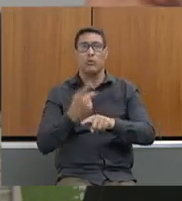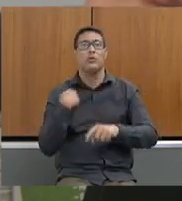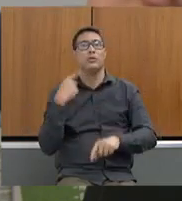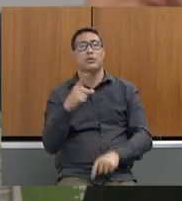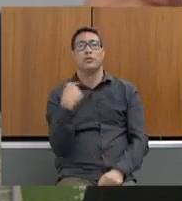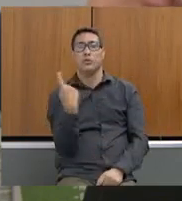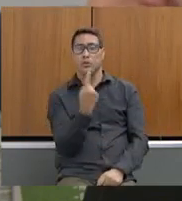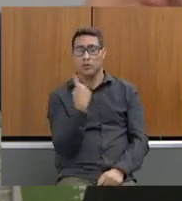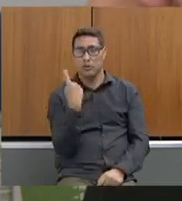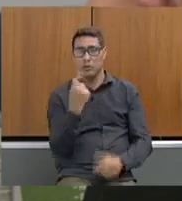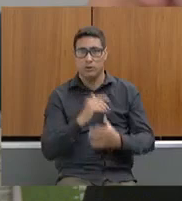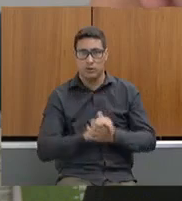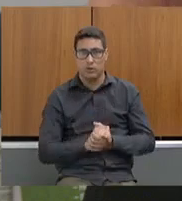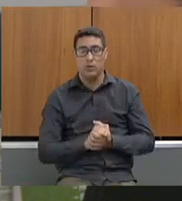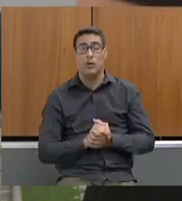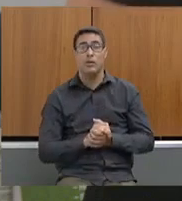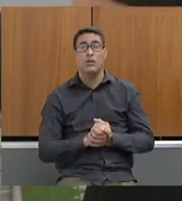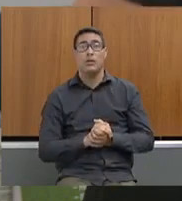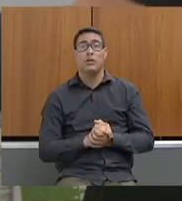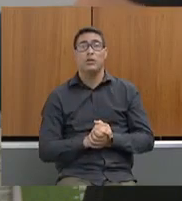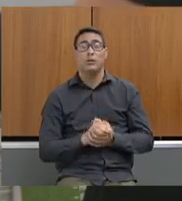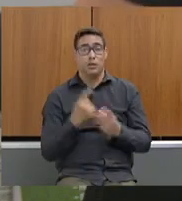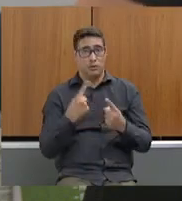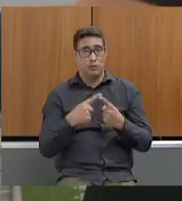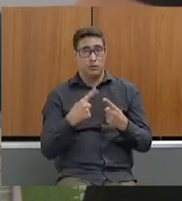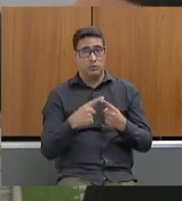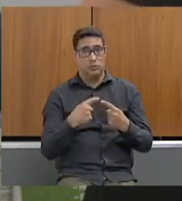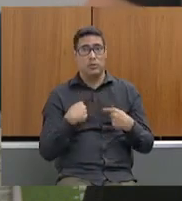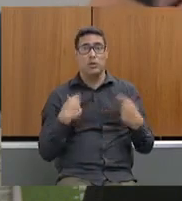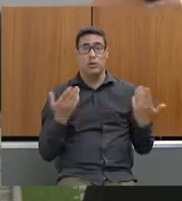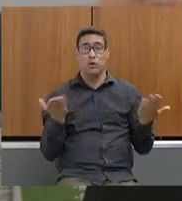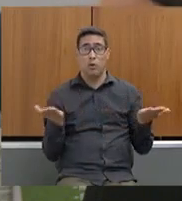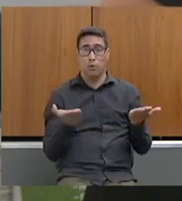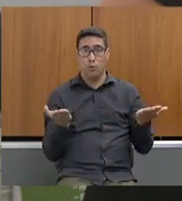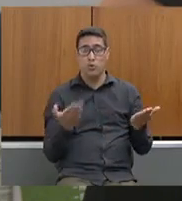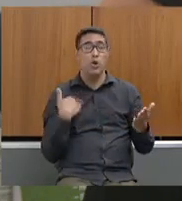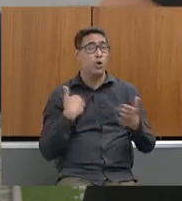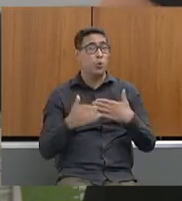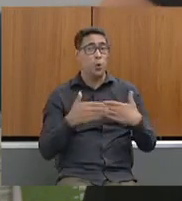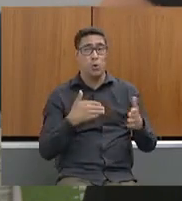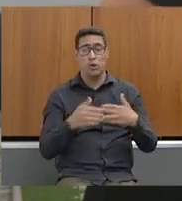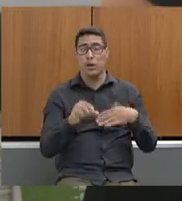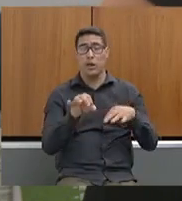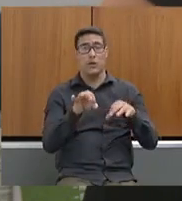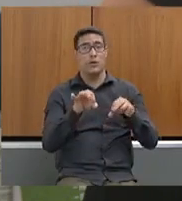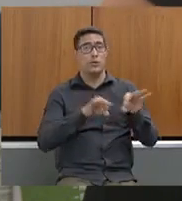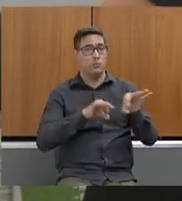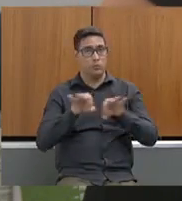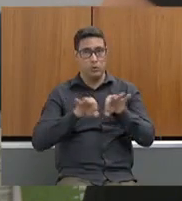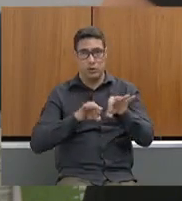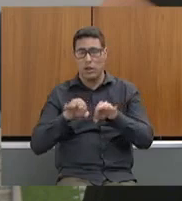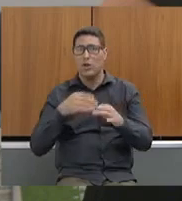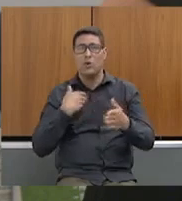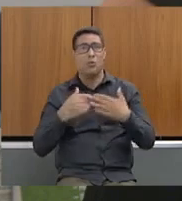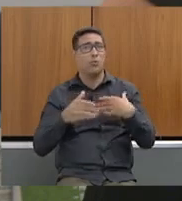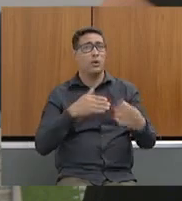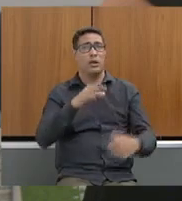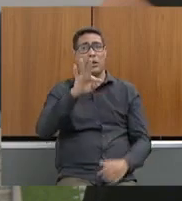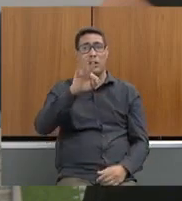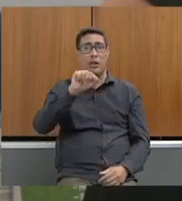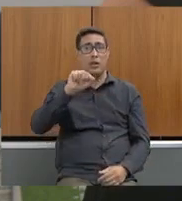porque, hoje, qualquer processo, qualquer TAC,